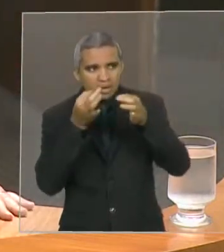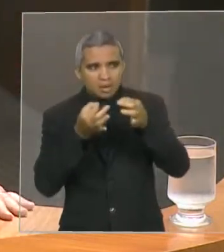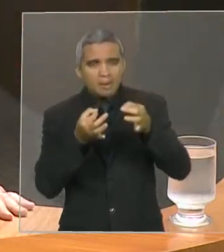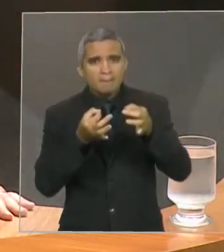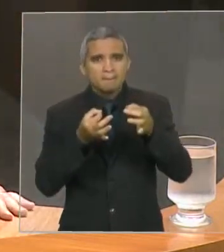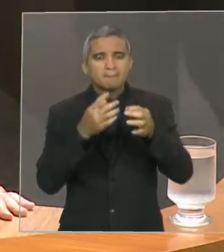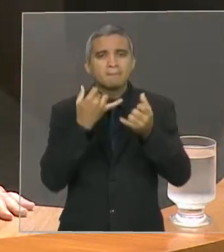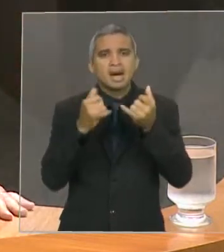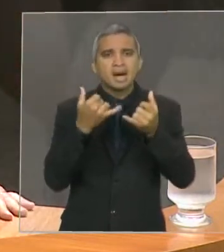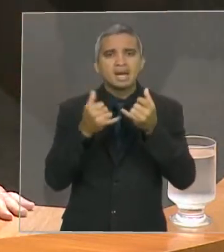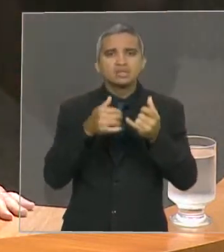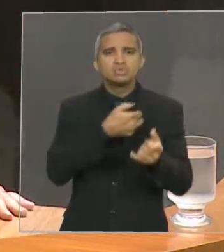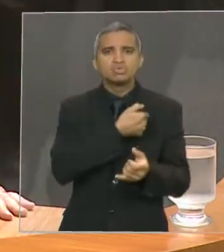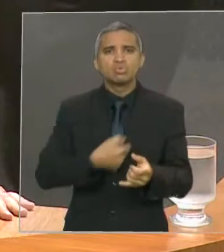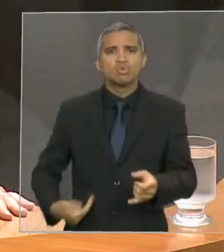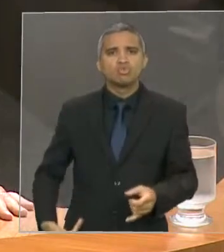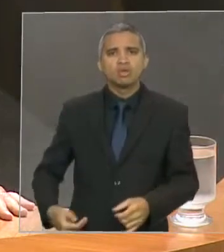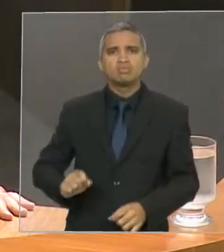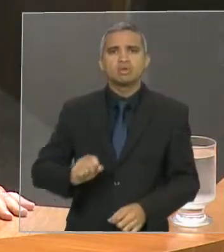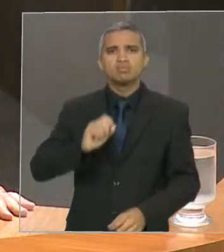participação popular dos conselhos.